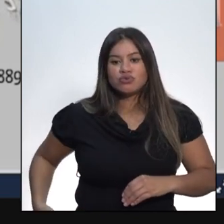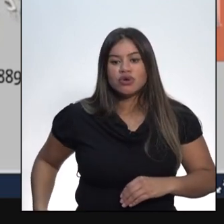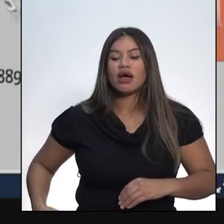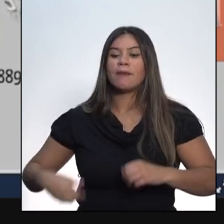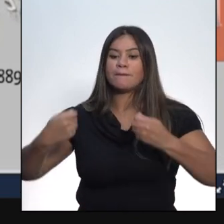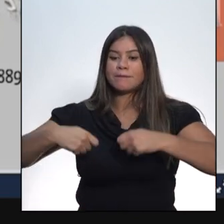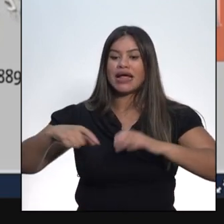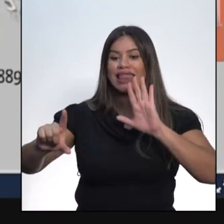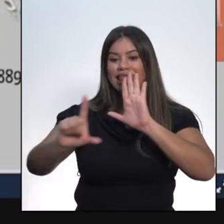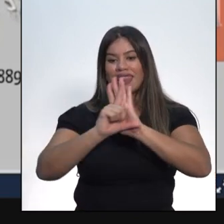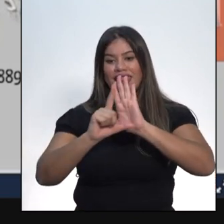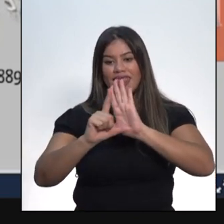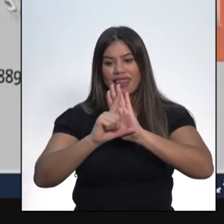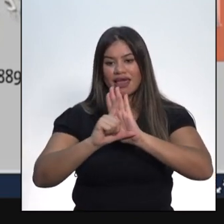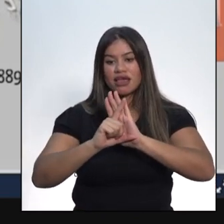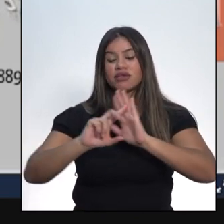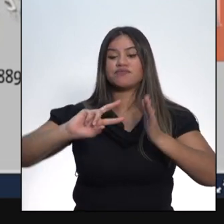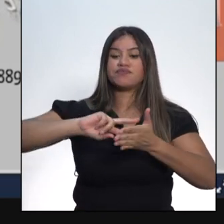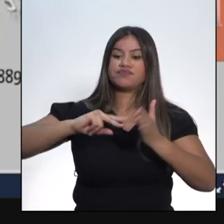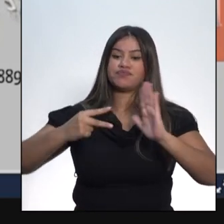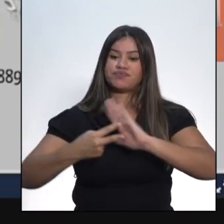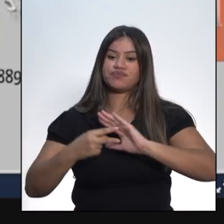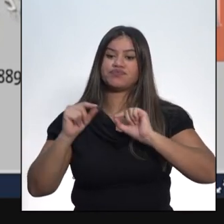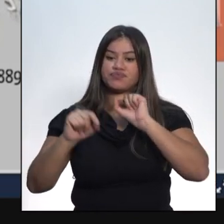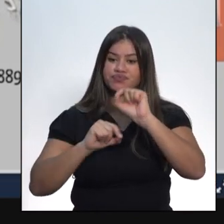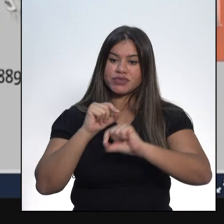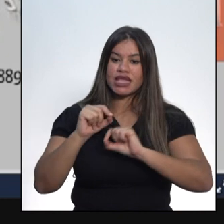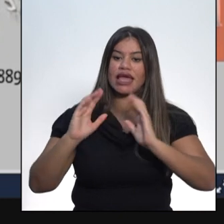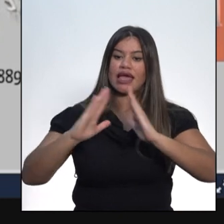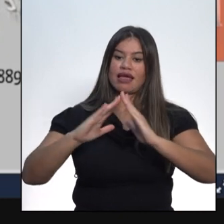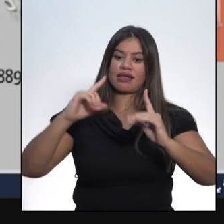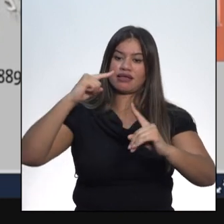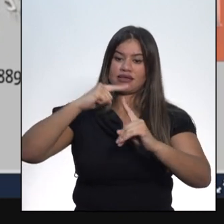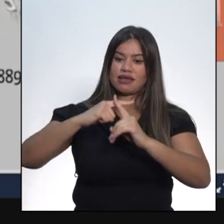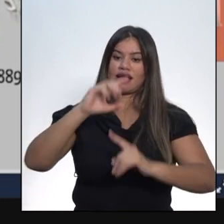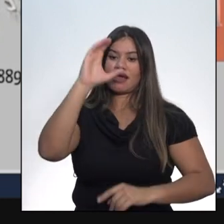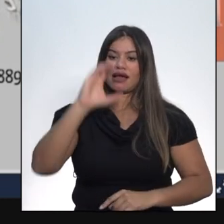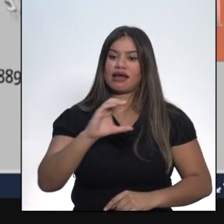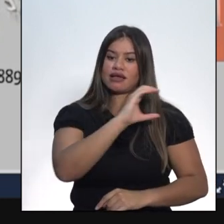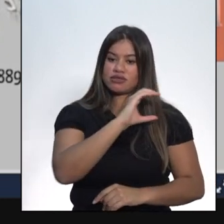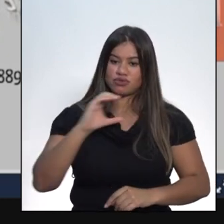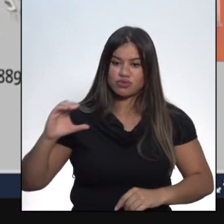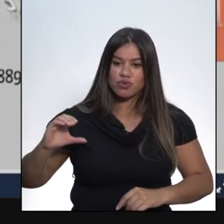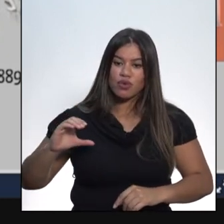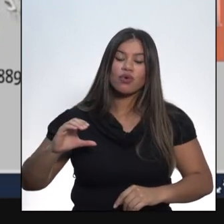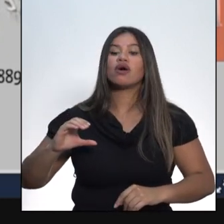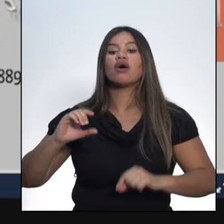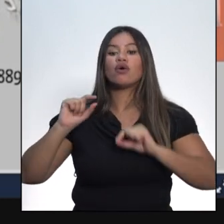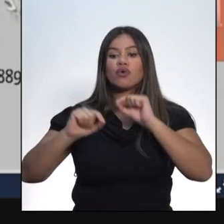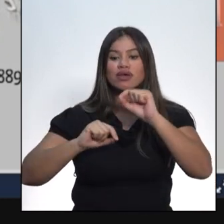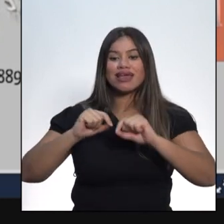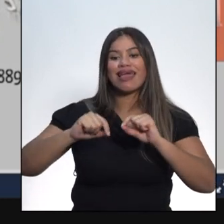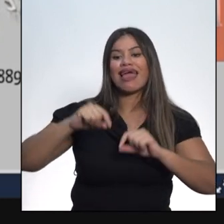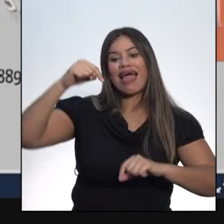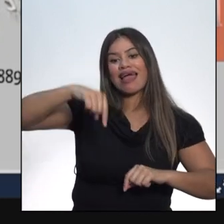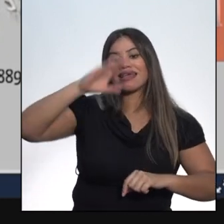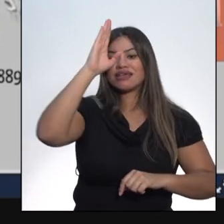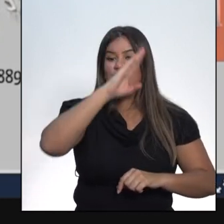do Brasil. Ou seja, as leis da Igreja Católica só teriam validade no Brasil após o